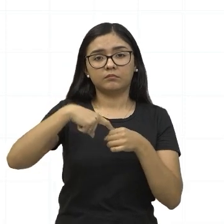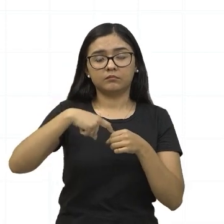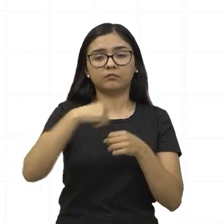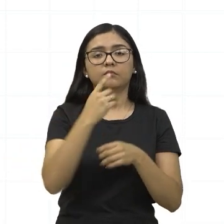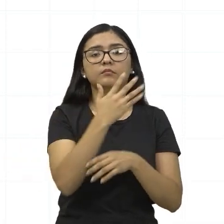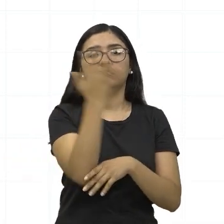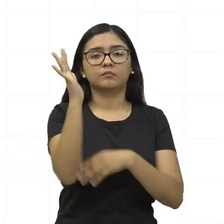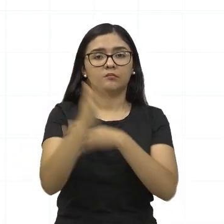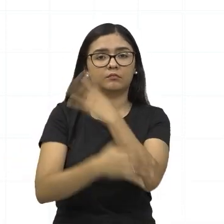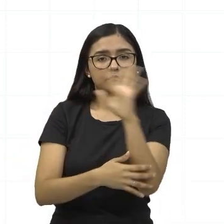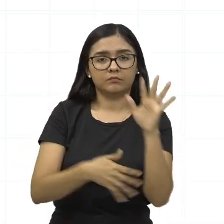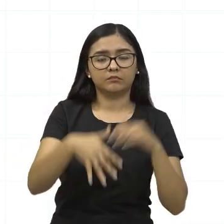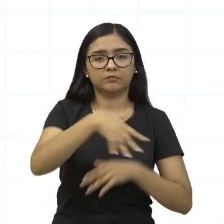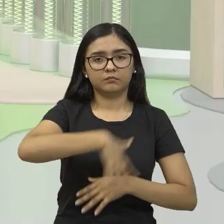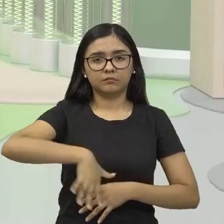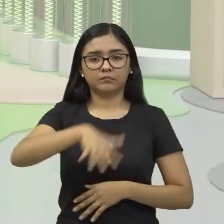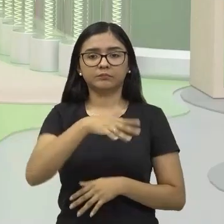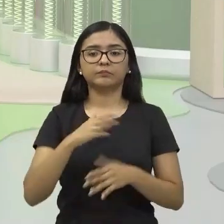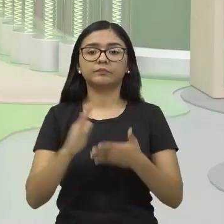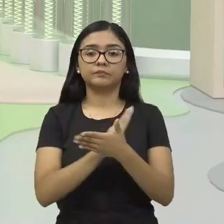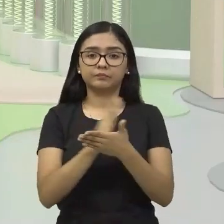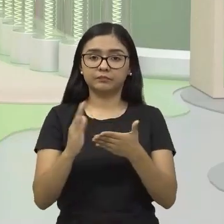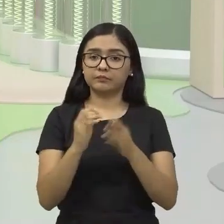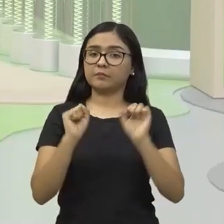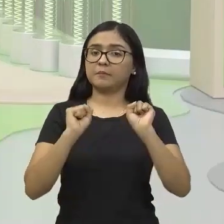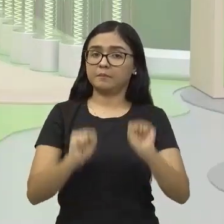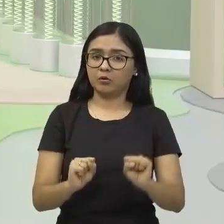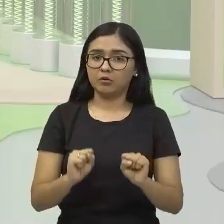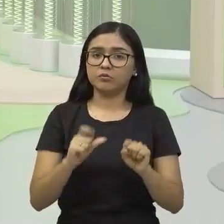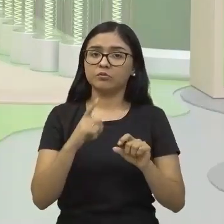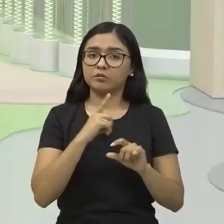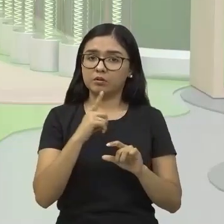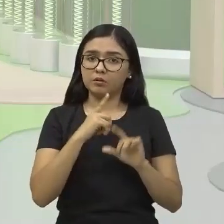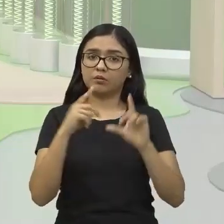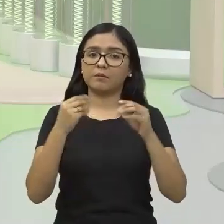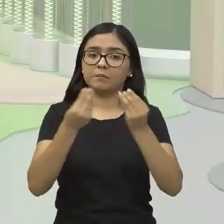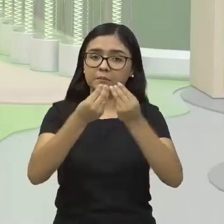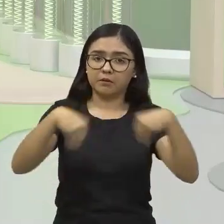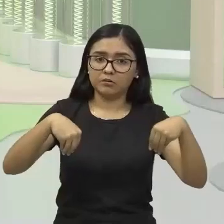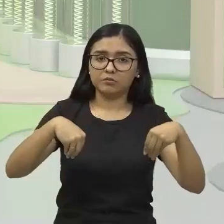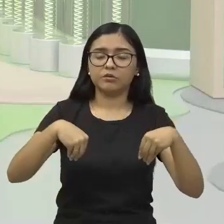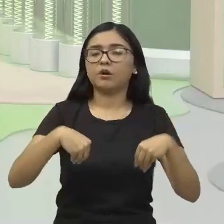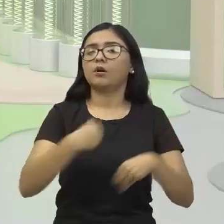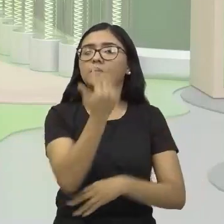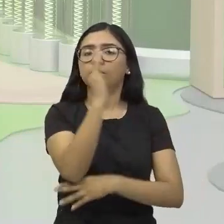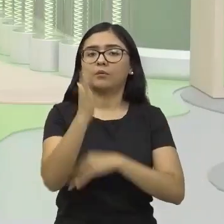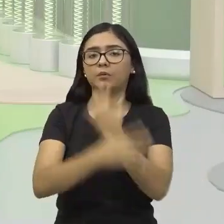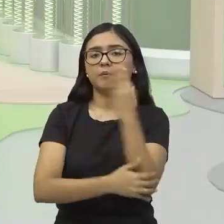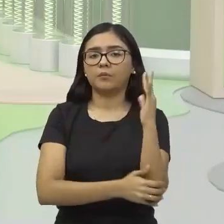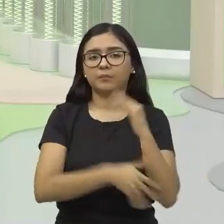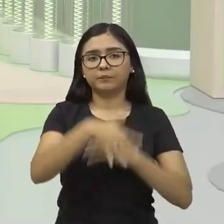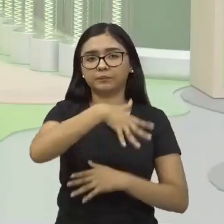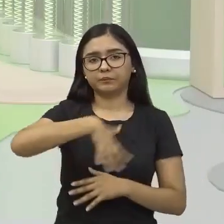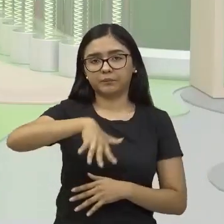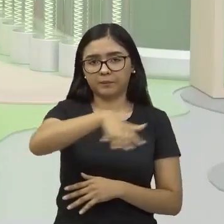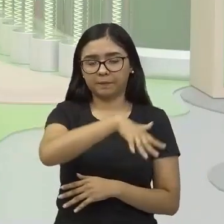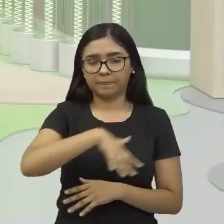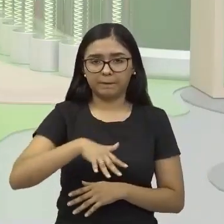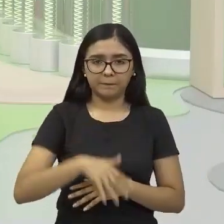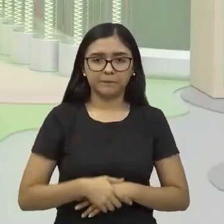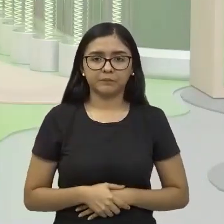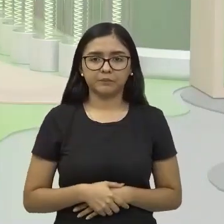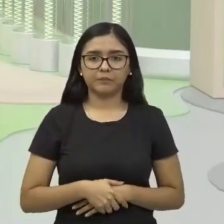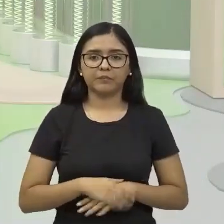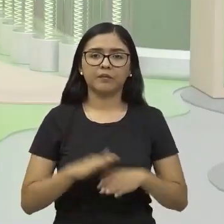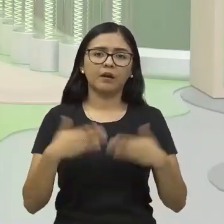natureza e muitas delas podem até causar algum tipo de impacto no meio ambiente. Quando a gente fala de impacto no meio ambiente,